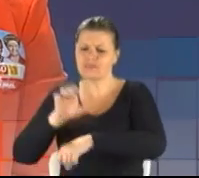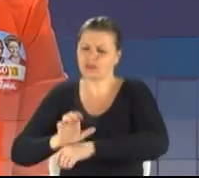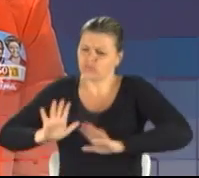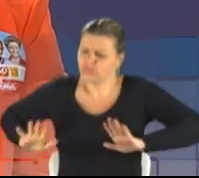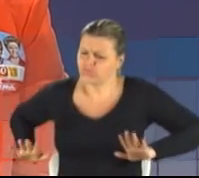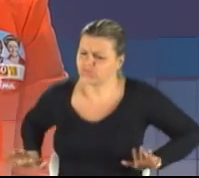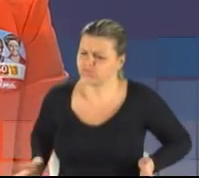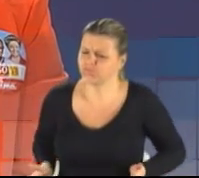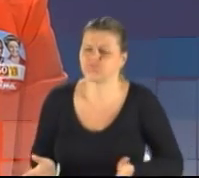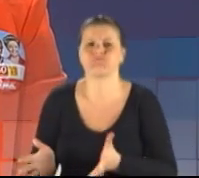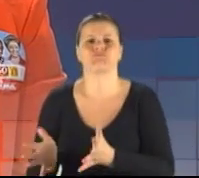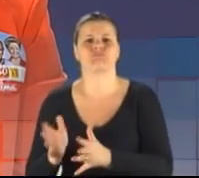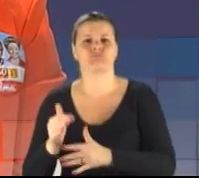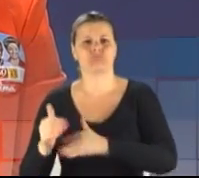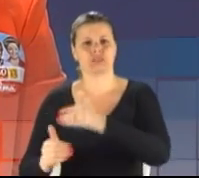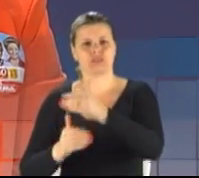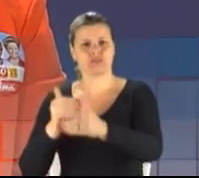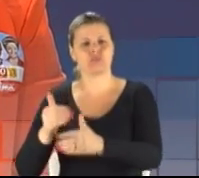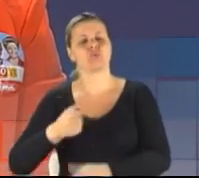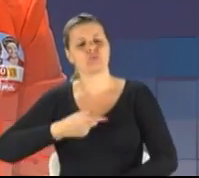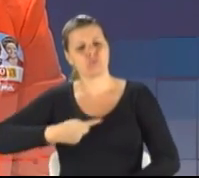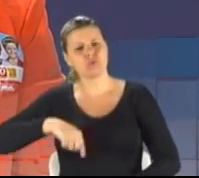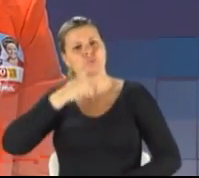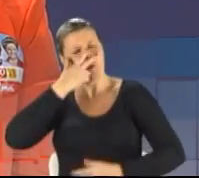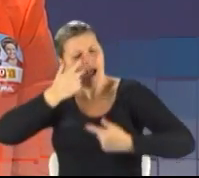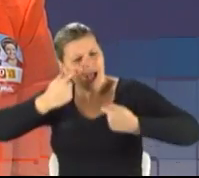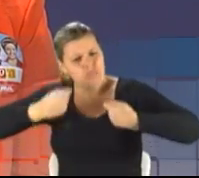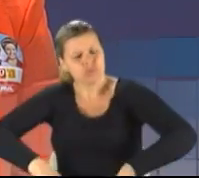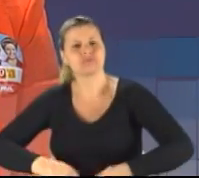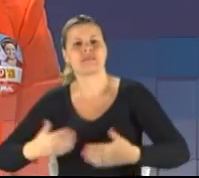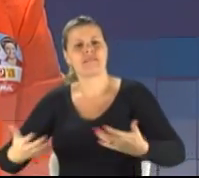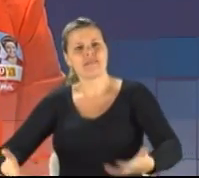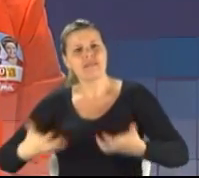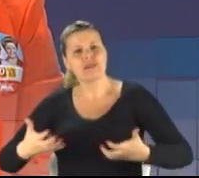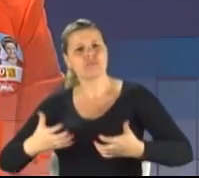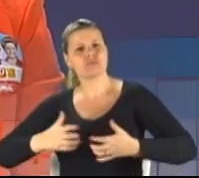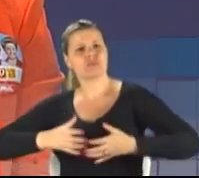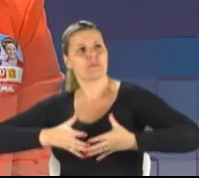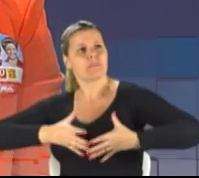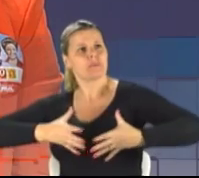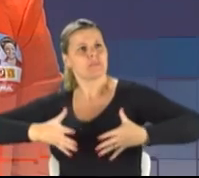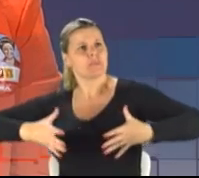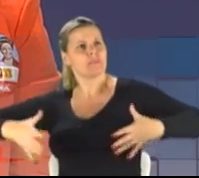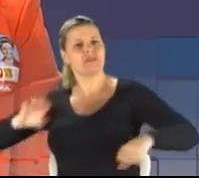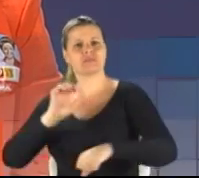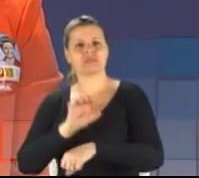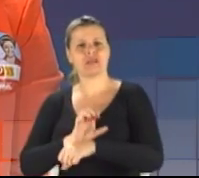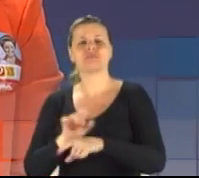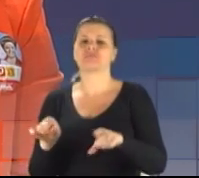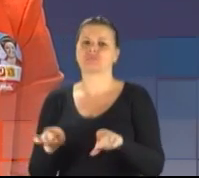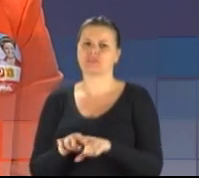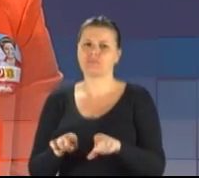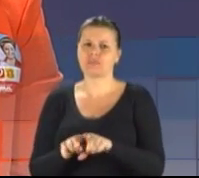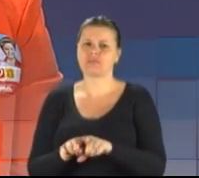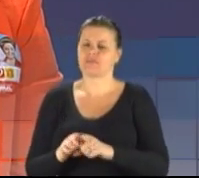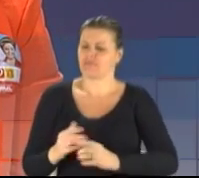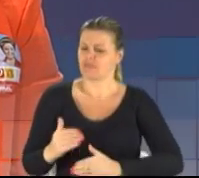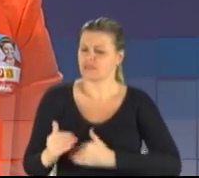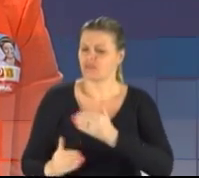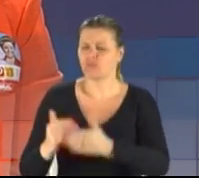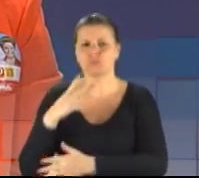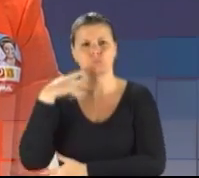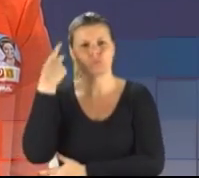Nós apostamos no crescimento do nosso Estado e procuramos desenvolver políticas